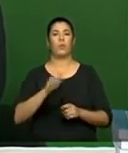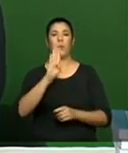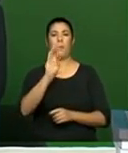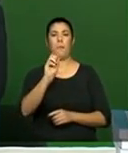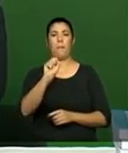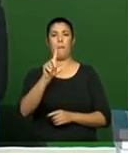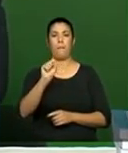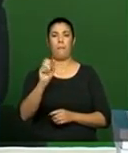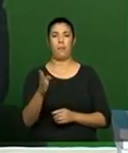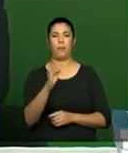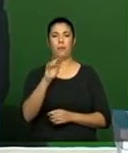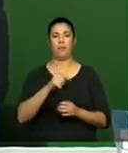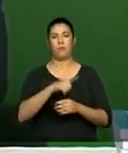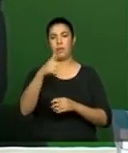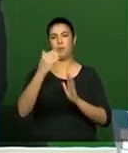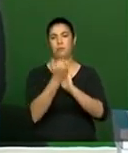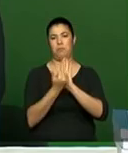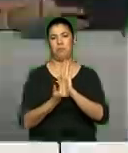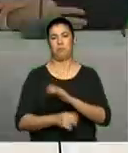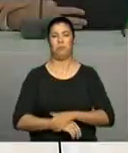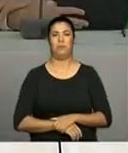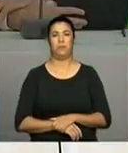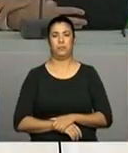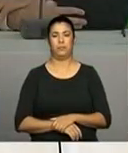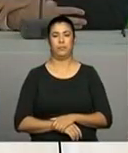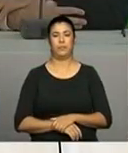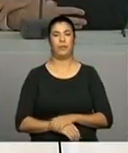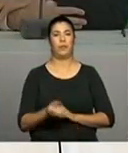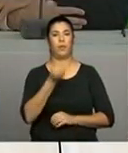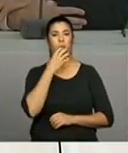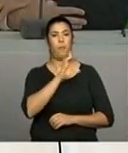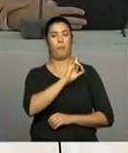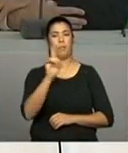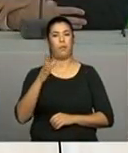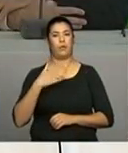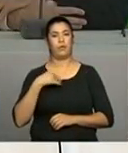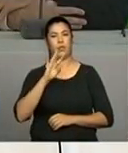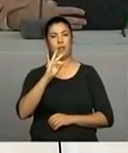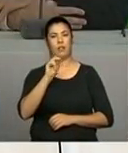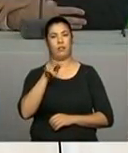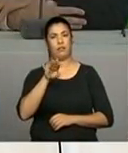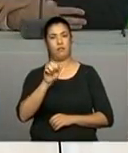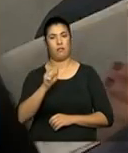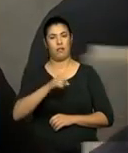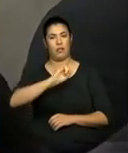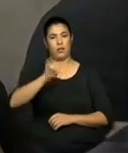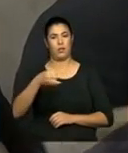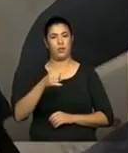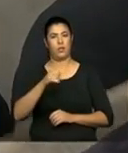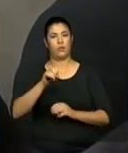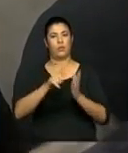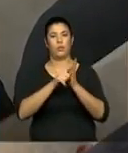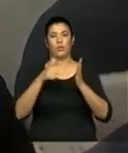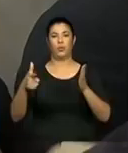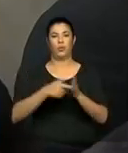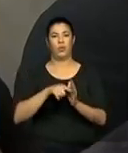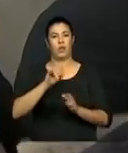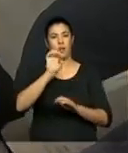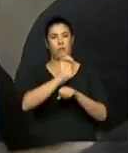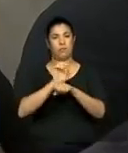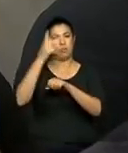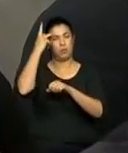avaliação do Mais Médicos, etc. Bom dia, Tânia Manteiro, Jornal do Estado de São Paulo. Queria saber se a pesquisa vai servir para